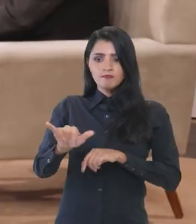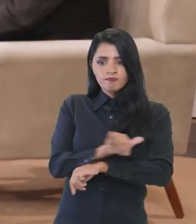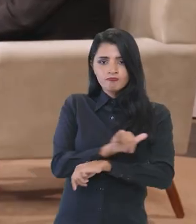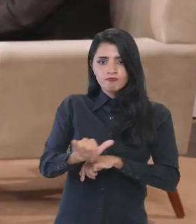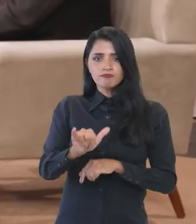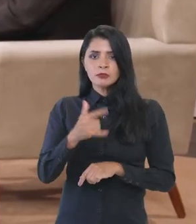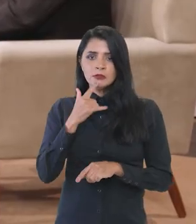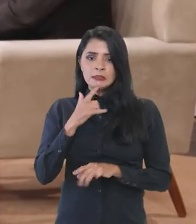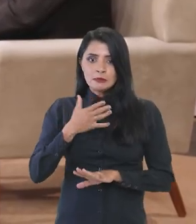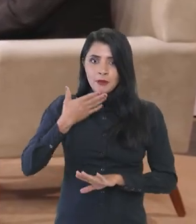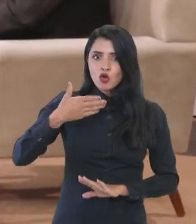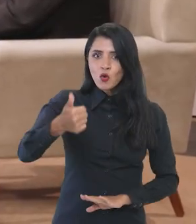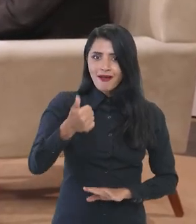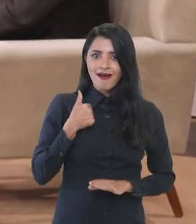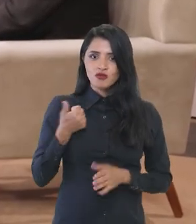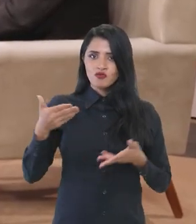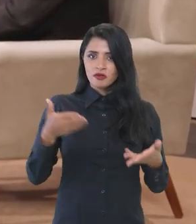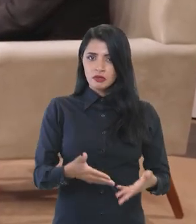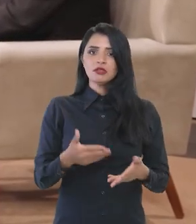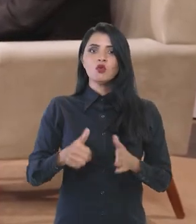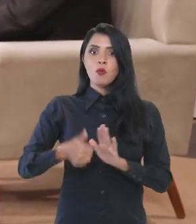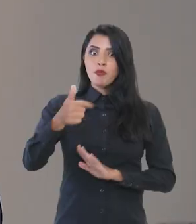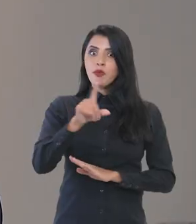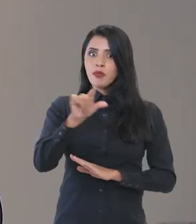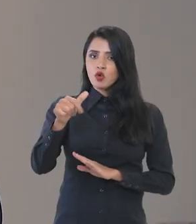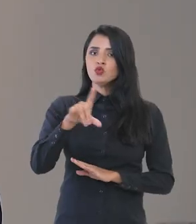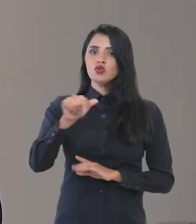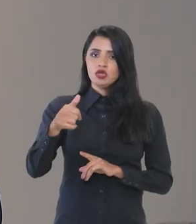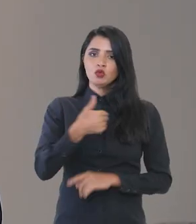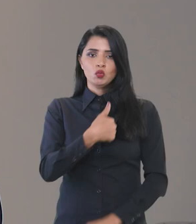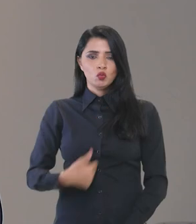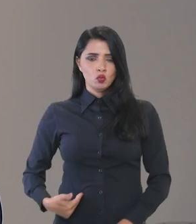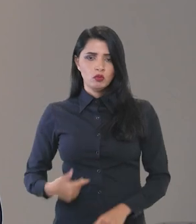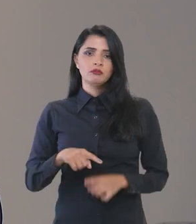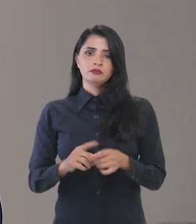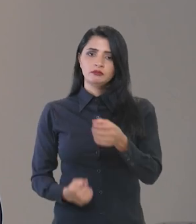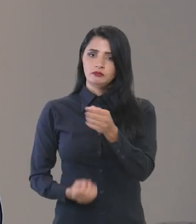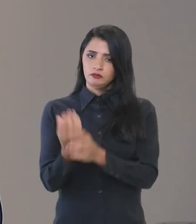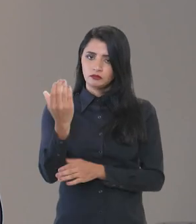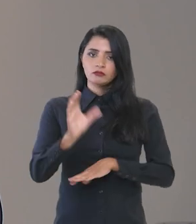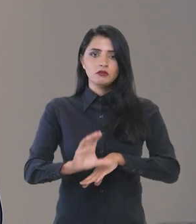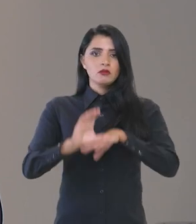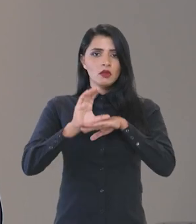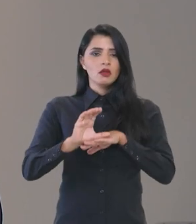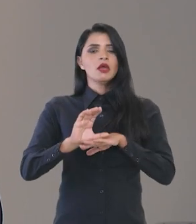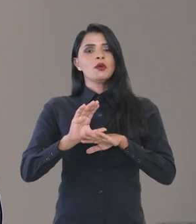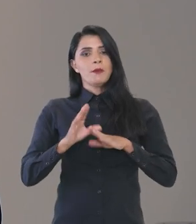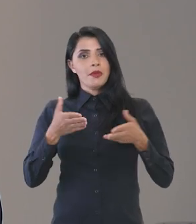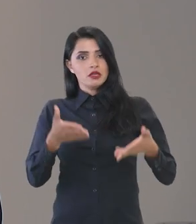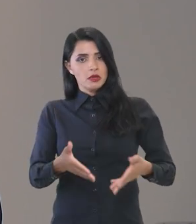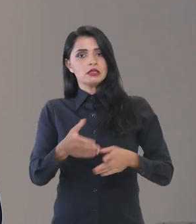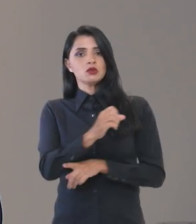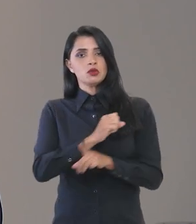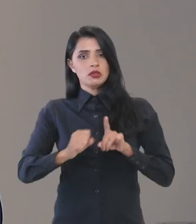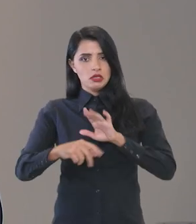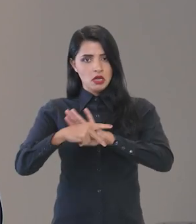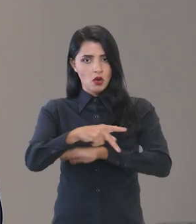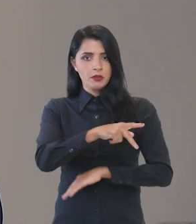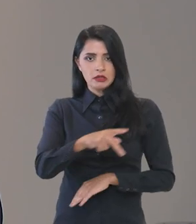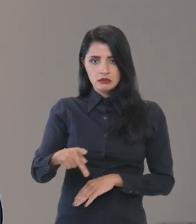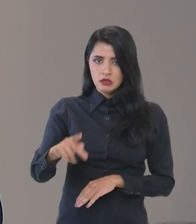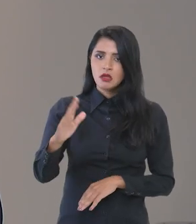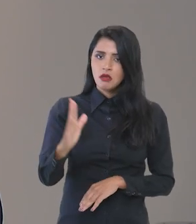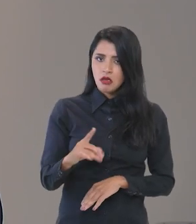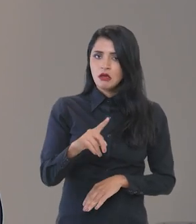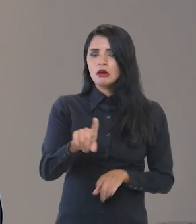mecanismos de participação desde o primeiro dia de governo. A instalação do Conselho de Participação Social da Presidência da